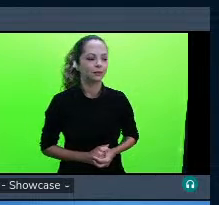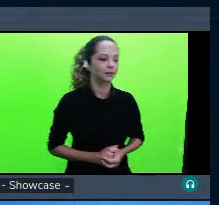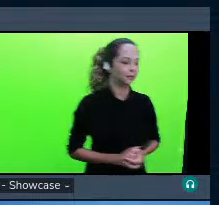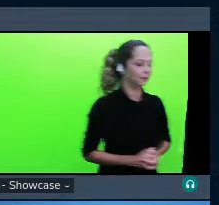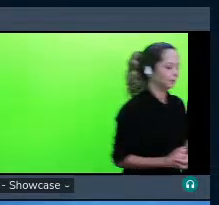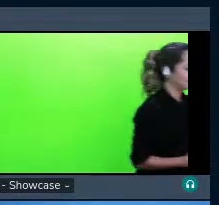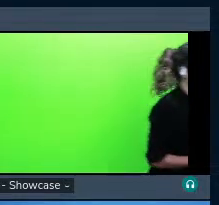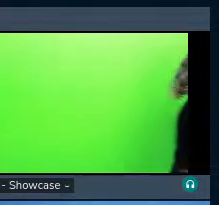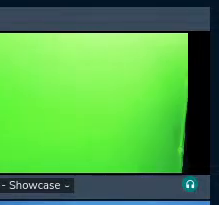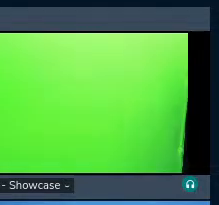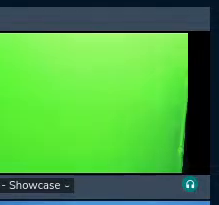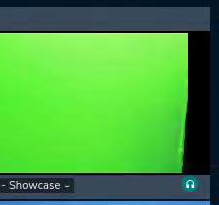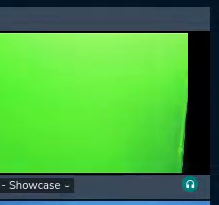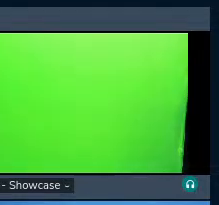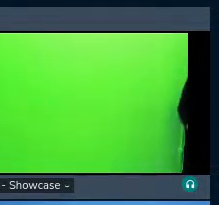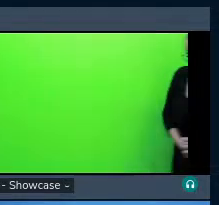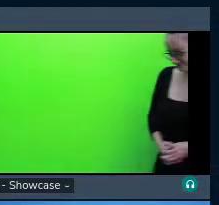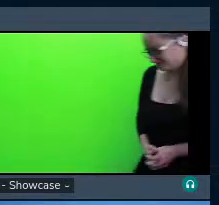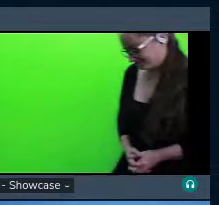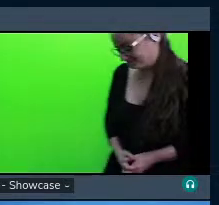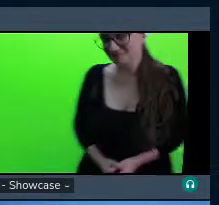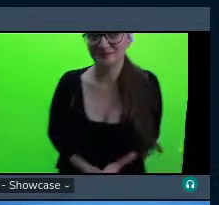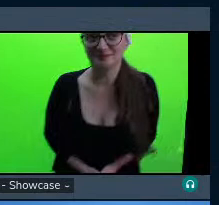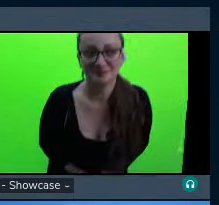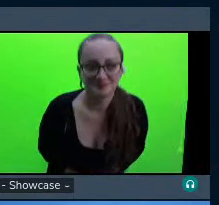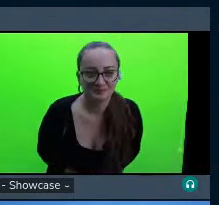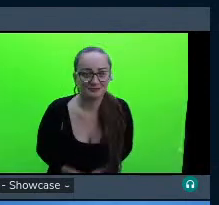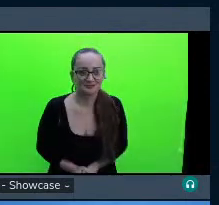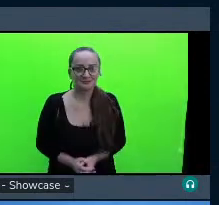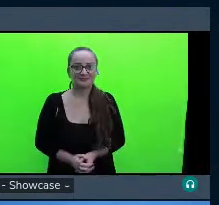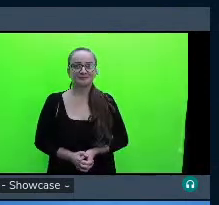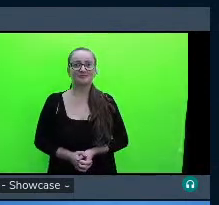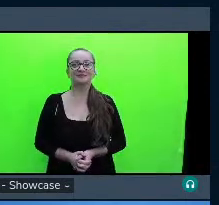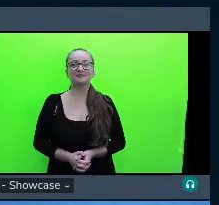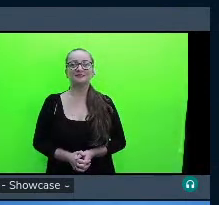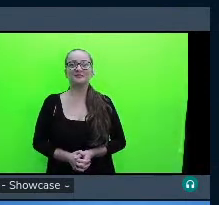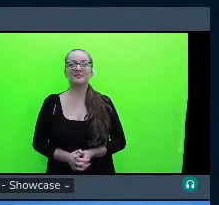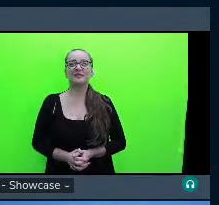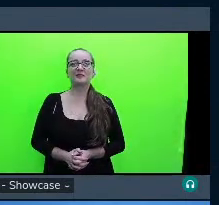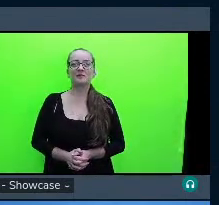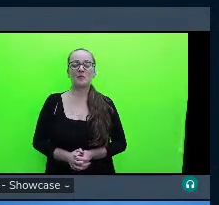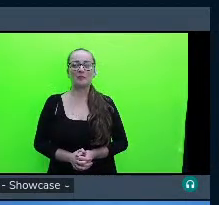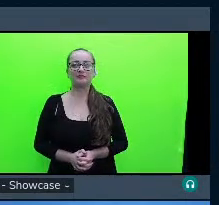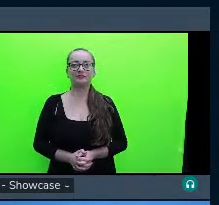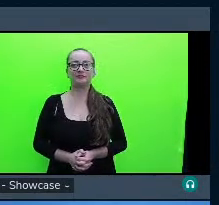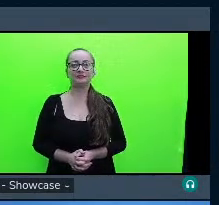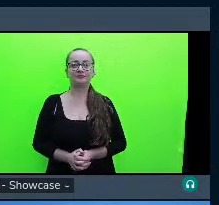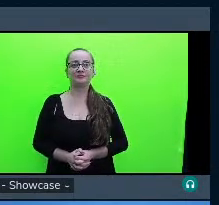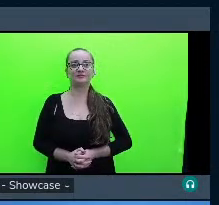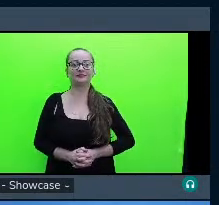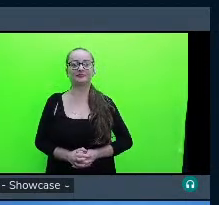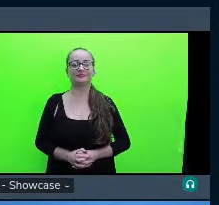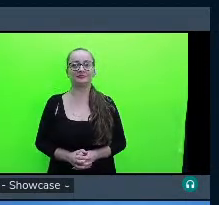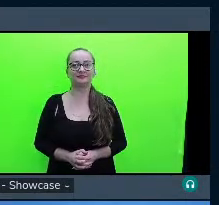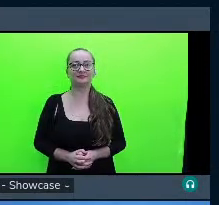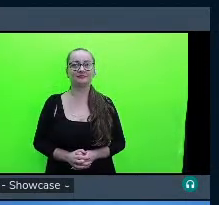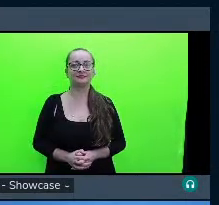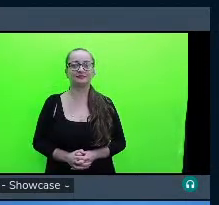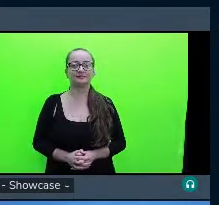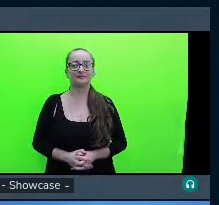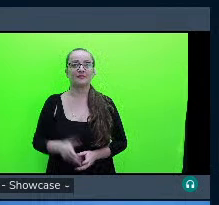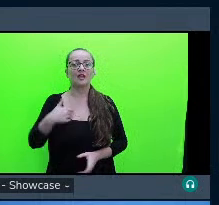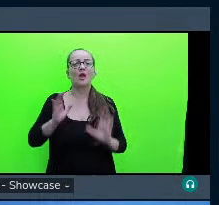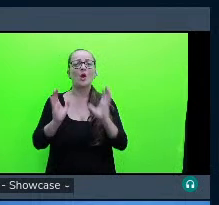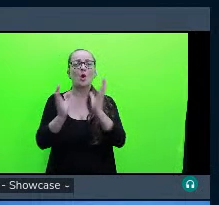institutos federais possuem grupos de teatro mesmo que seja um grupo de teatro